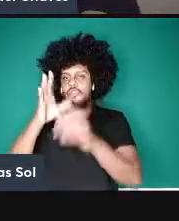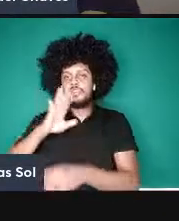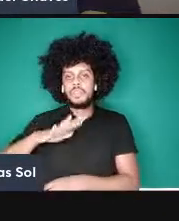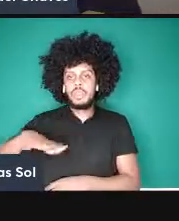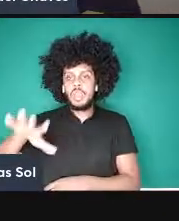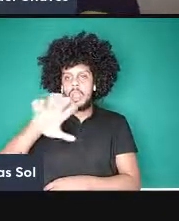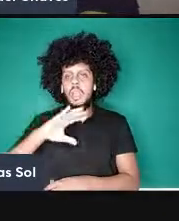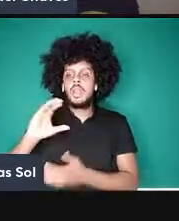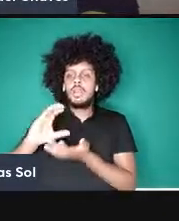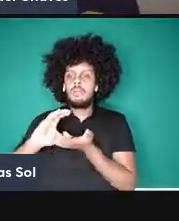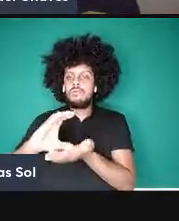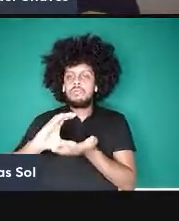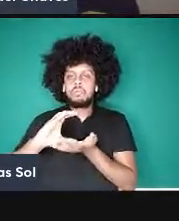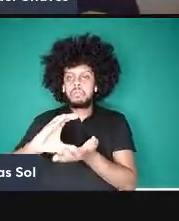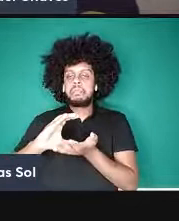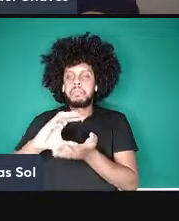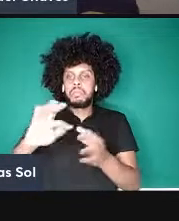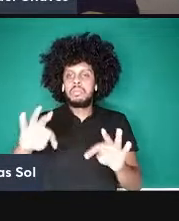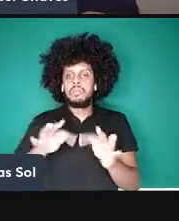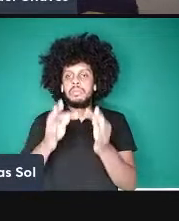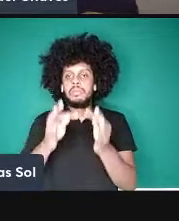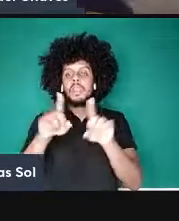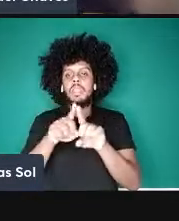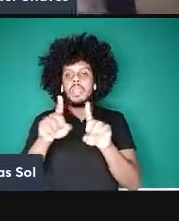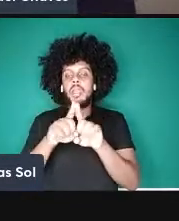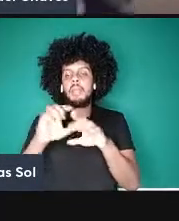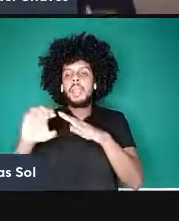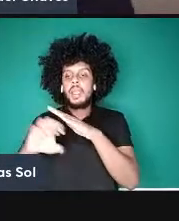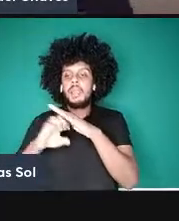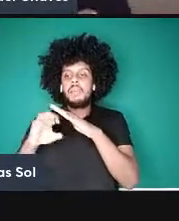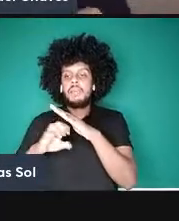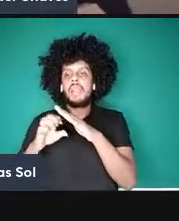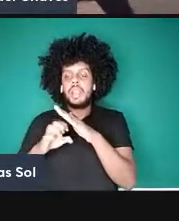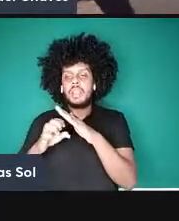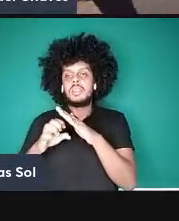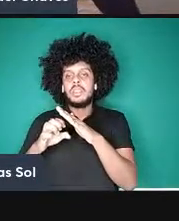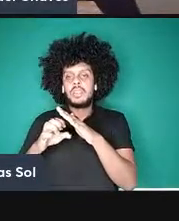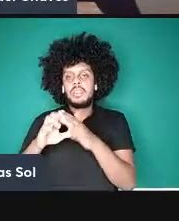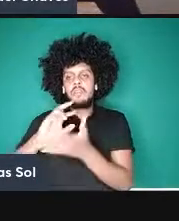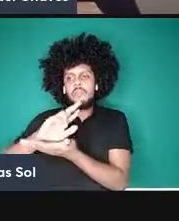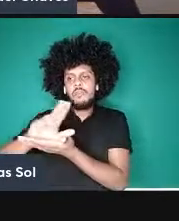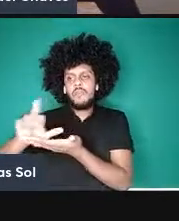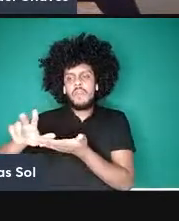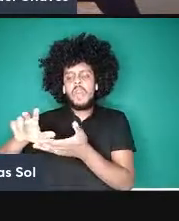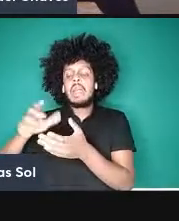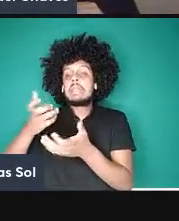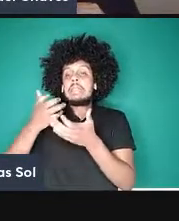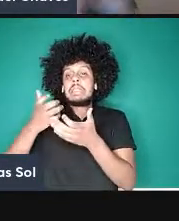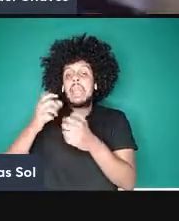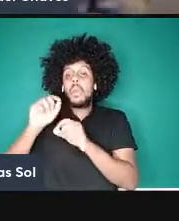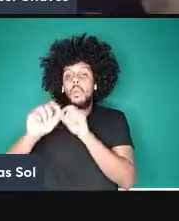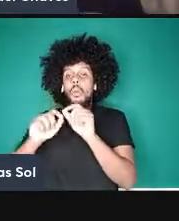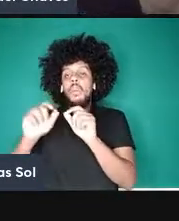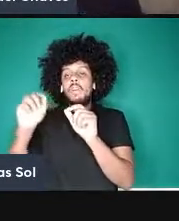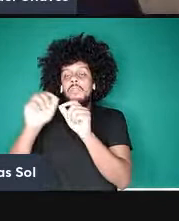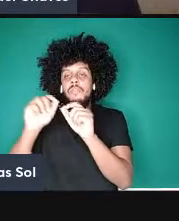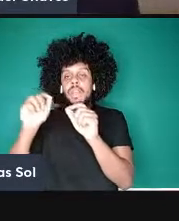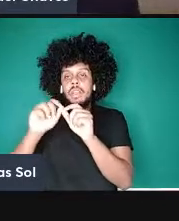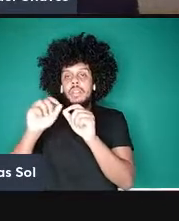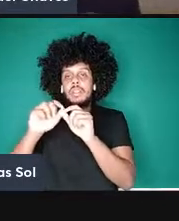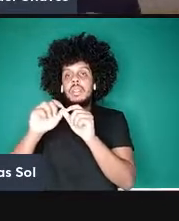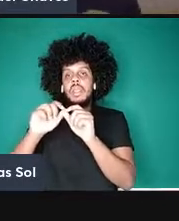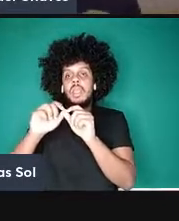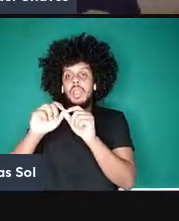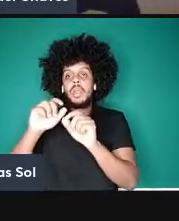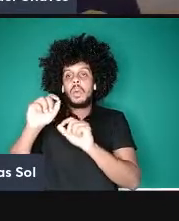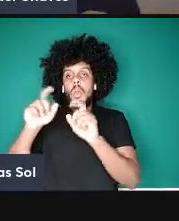tecnologias a gente tem startups por exemplo como a Psyquantro que está tentando construir um computador quântico fotônico é uma máquina que não existe